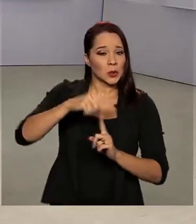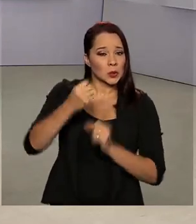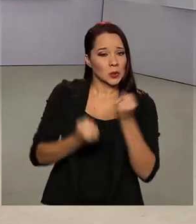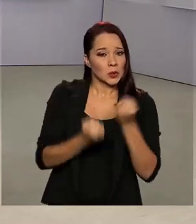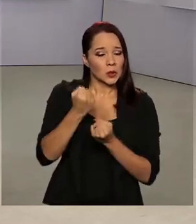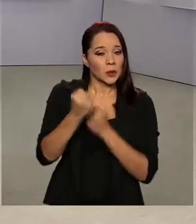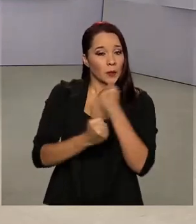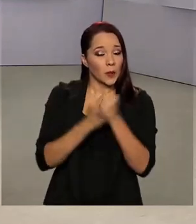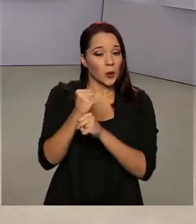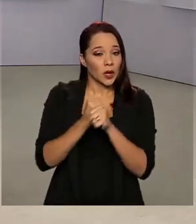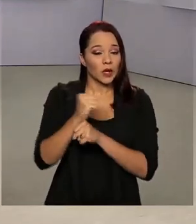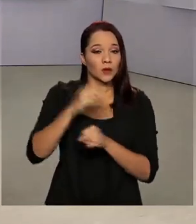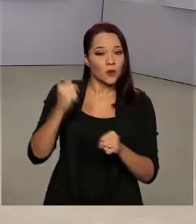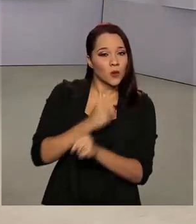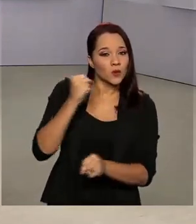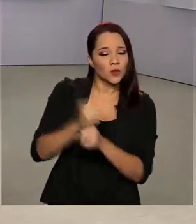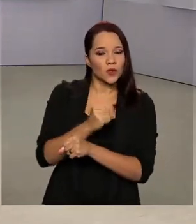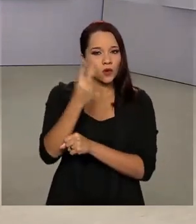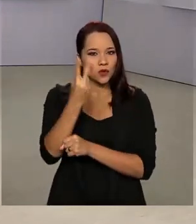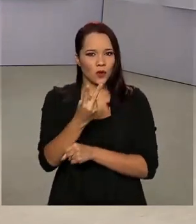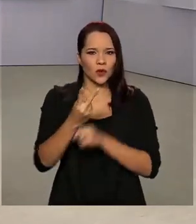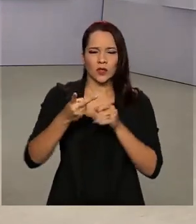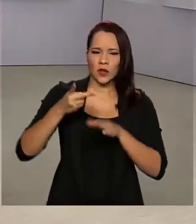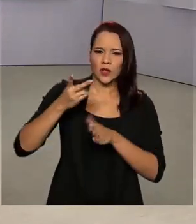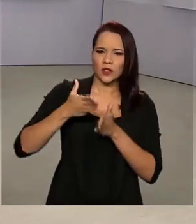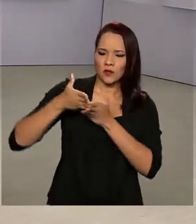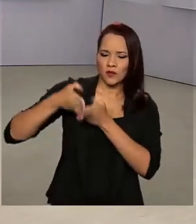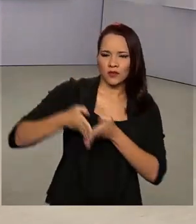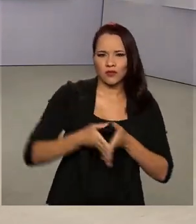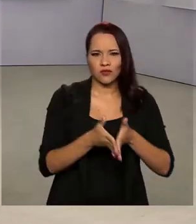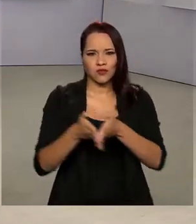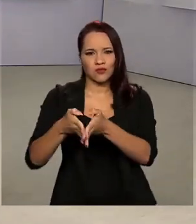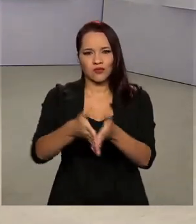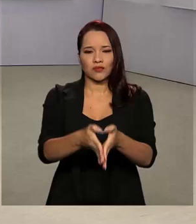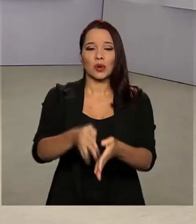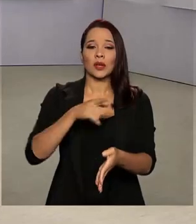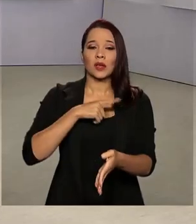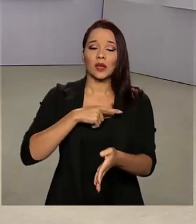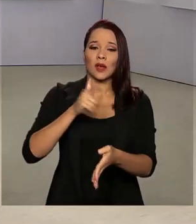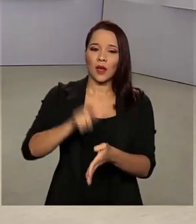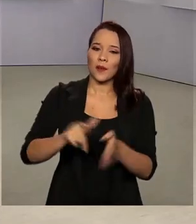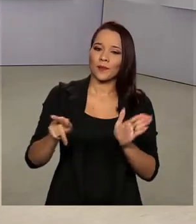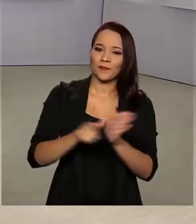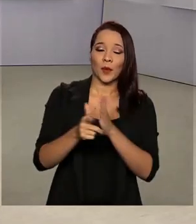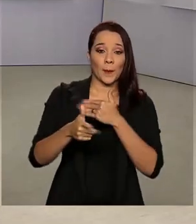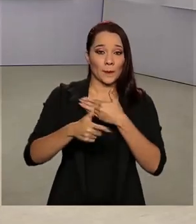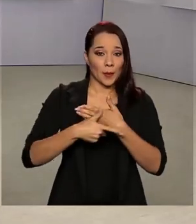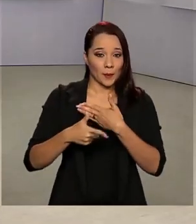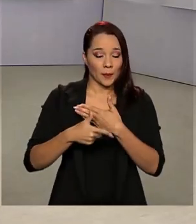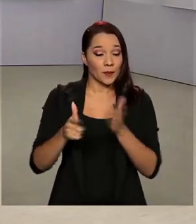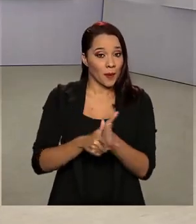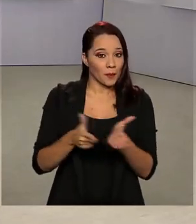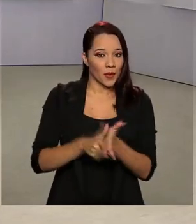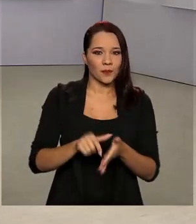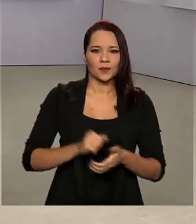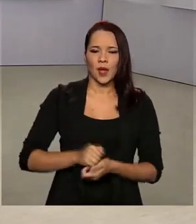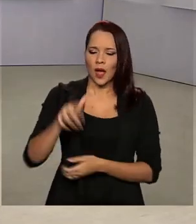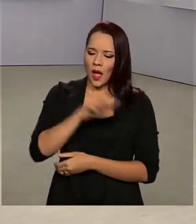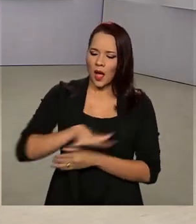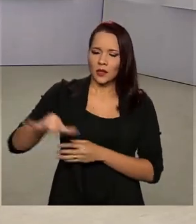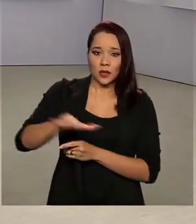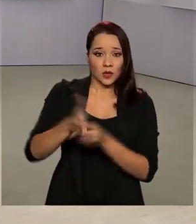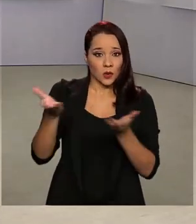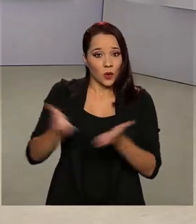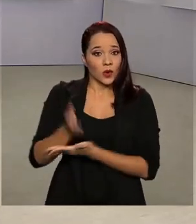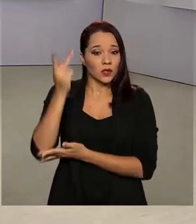a construção de dois novos terminais de escoamento da matéria-prima que dá origem ao papel. As áreas foram adquiridas hoje em São